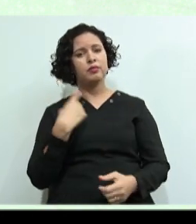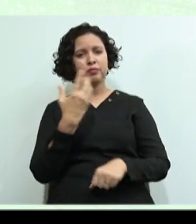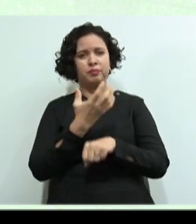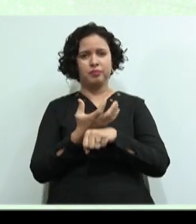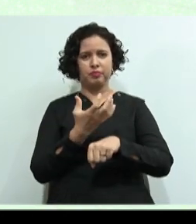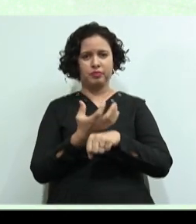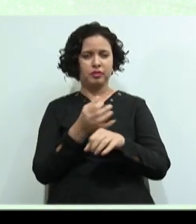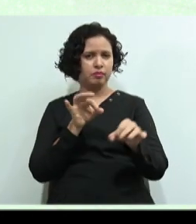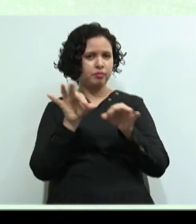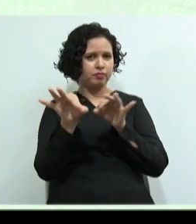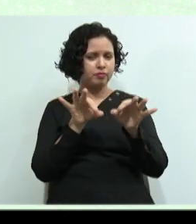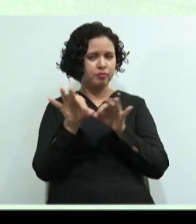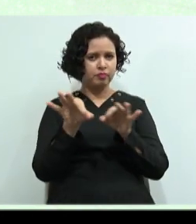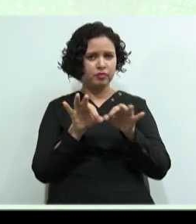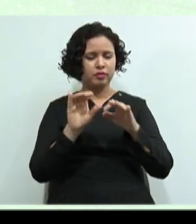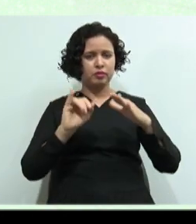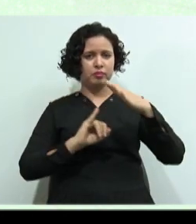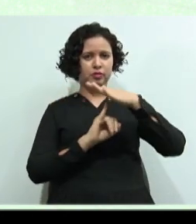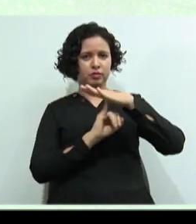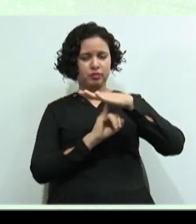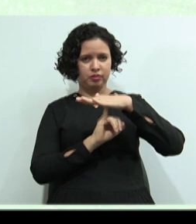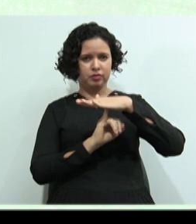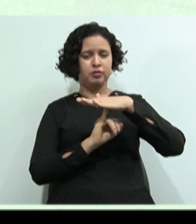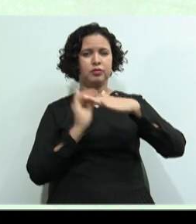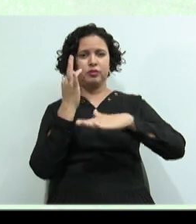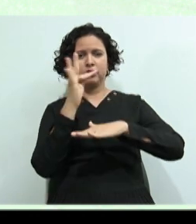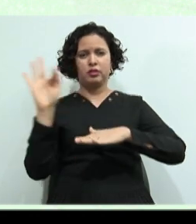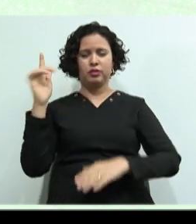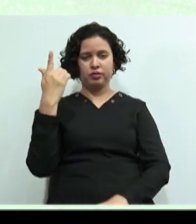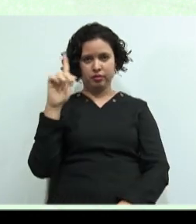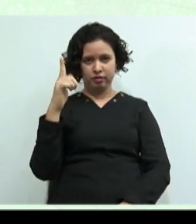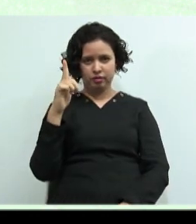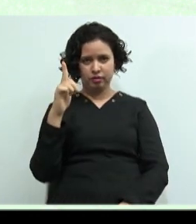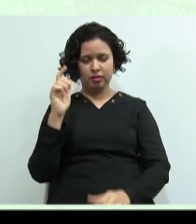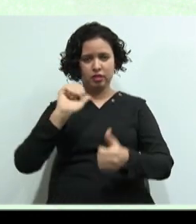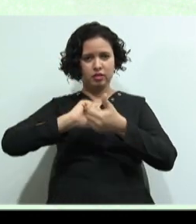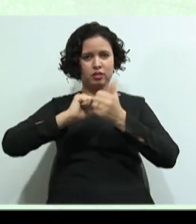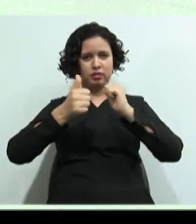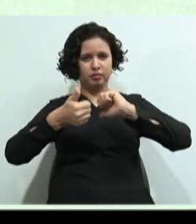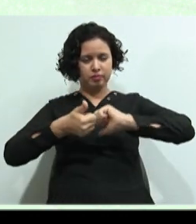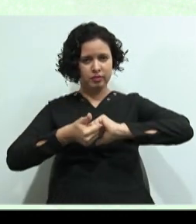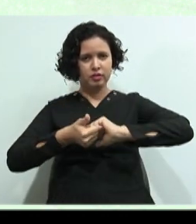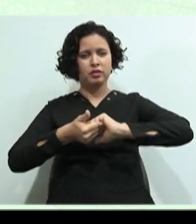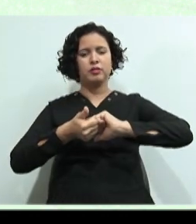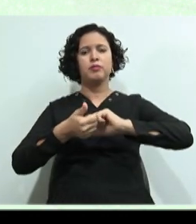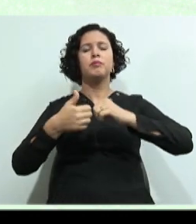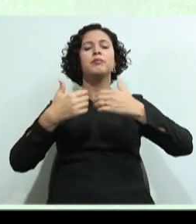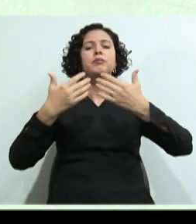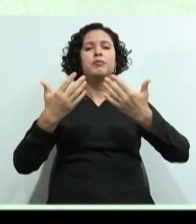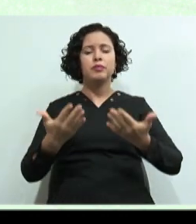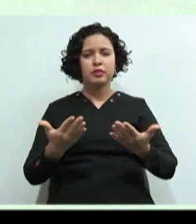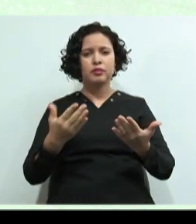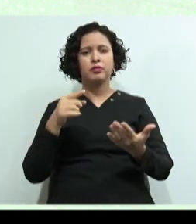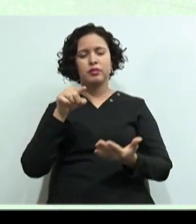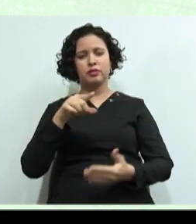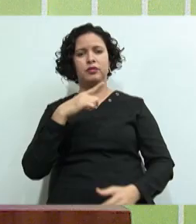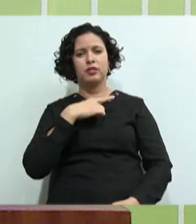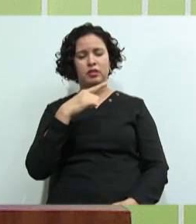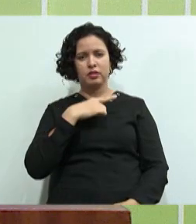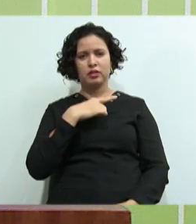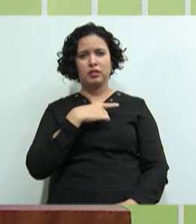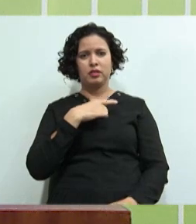Ela foi elaborada Lá pelo Instituto Federal Goiano E adaptada Nós adaptamos Então Vocês terão lá